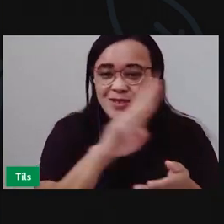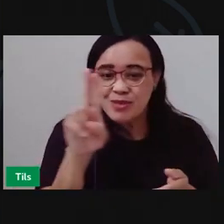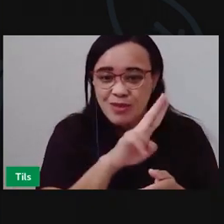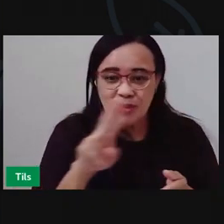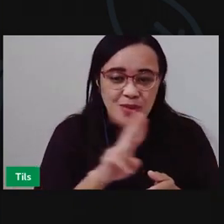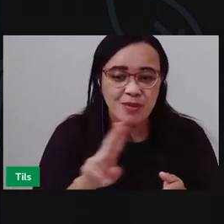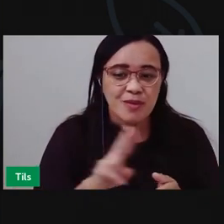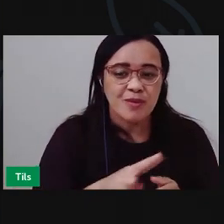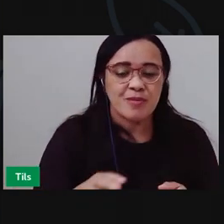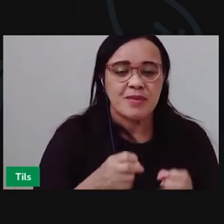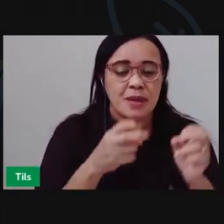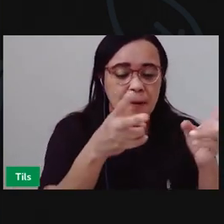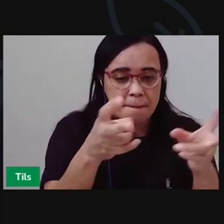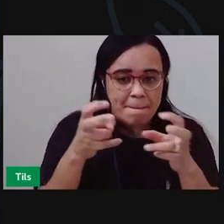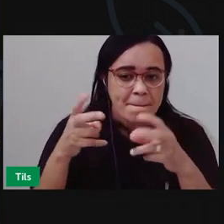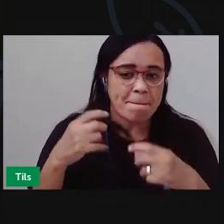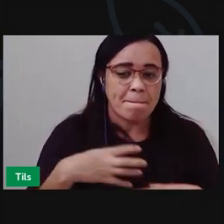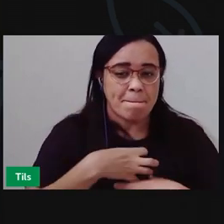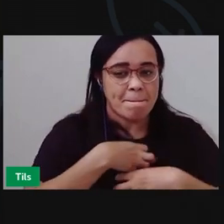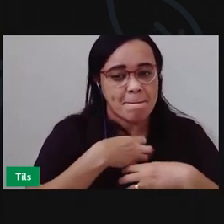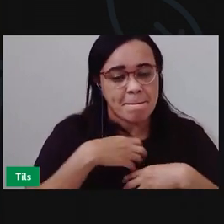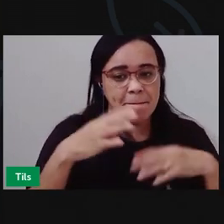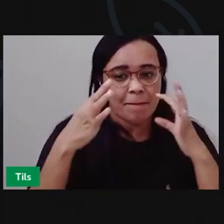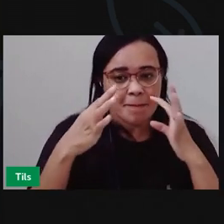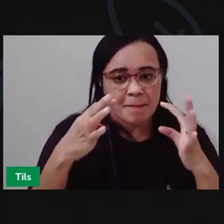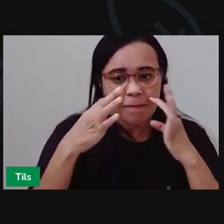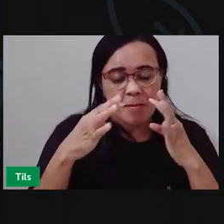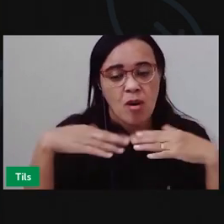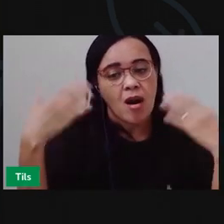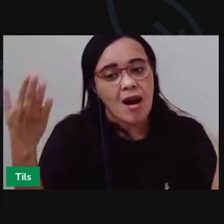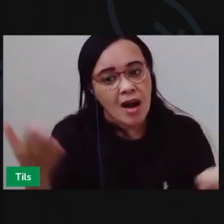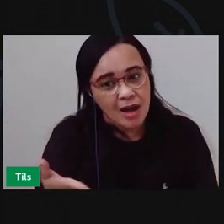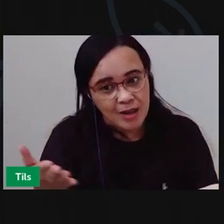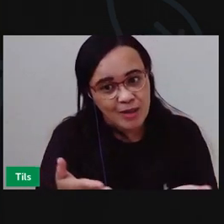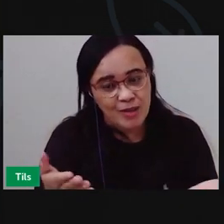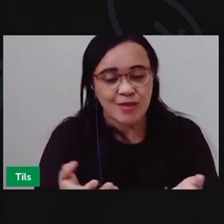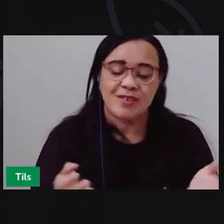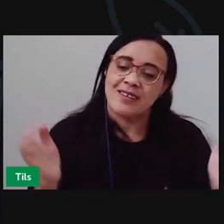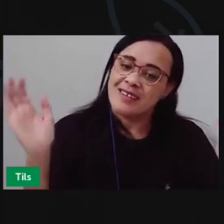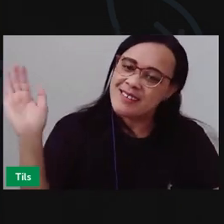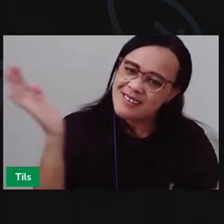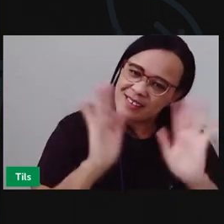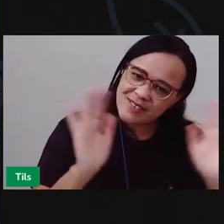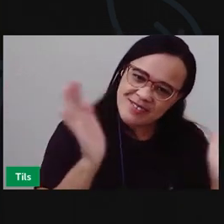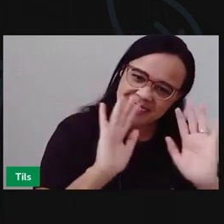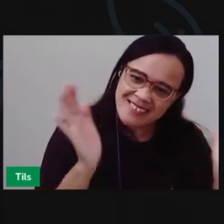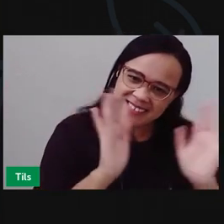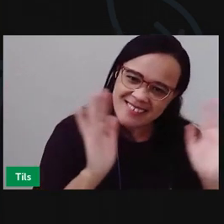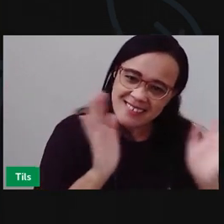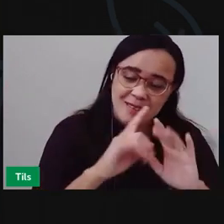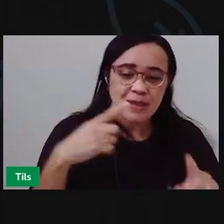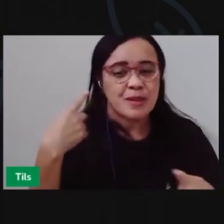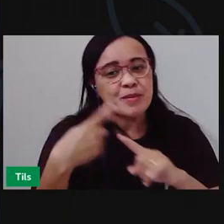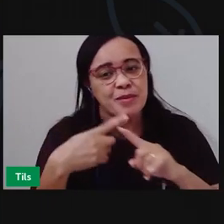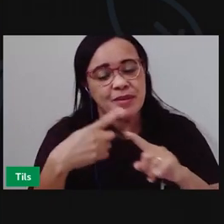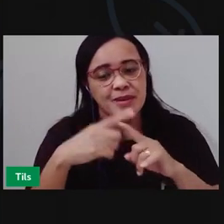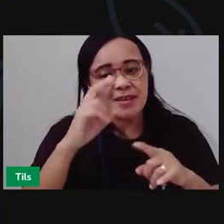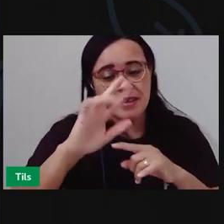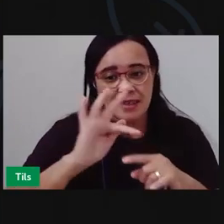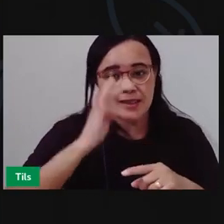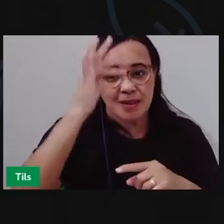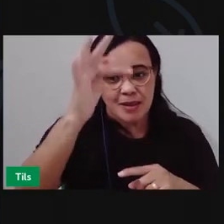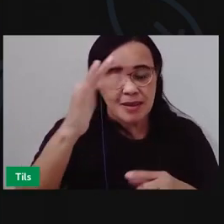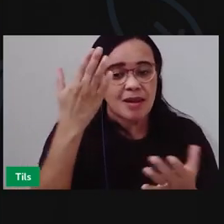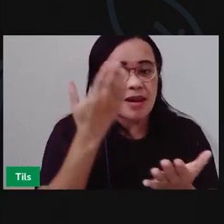Agora a gente Vai se despedindo Meus amores Vou te deixar E a gente Se vê na próxima